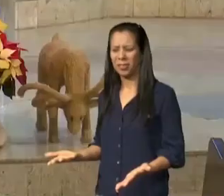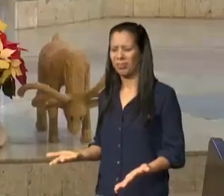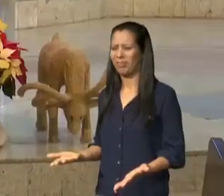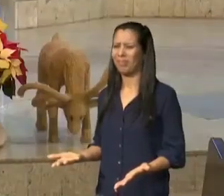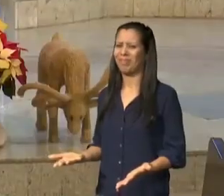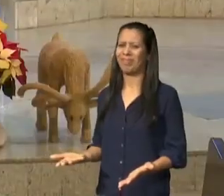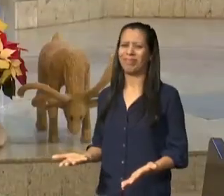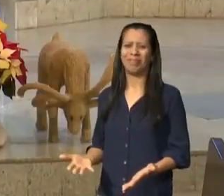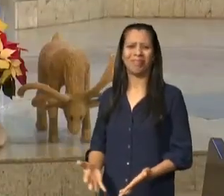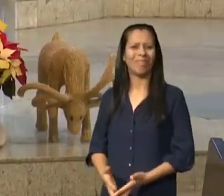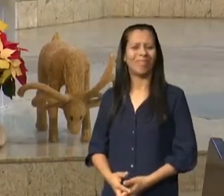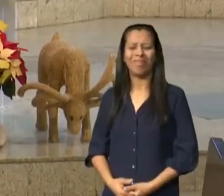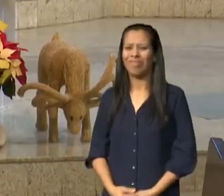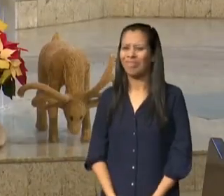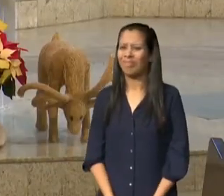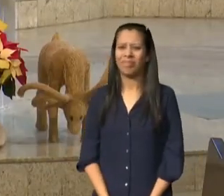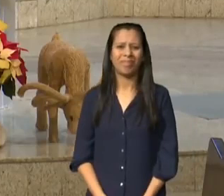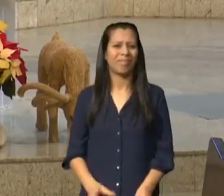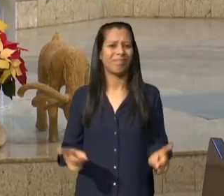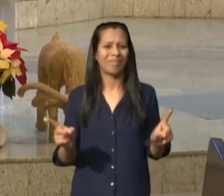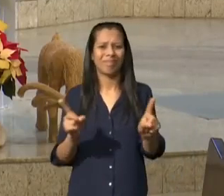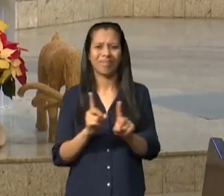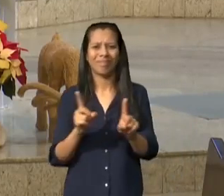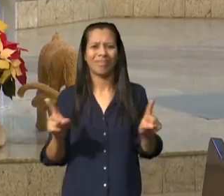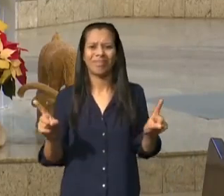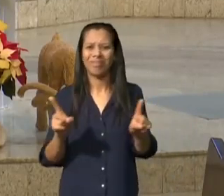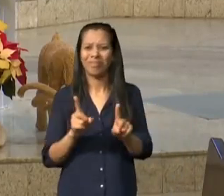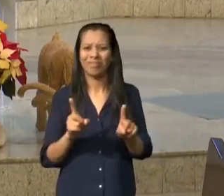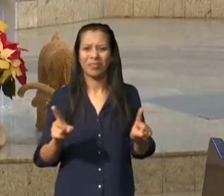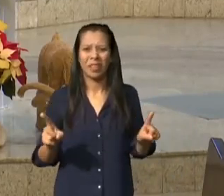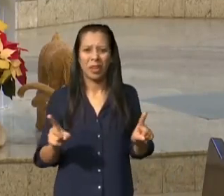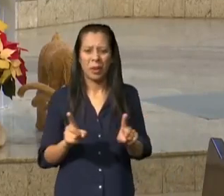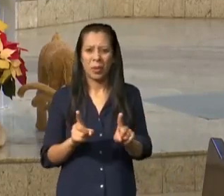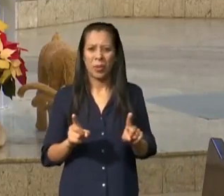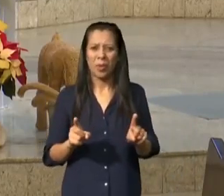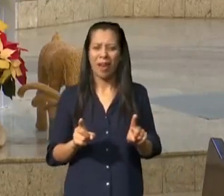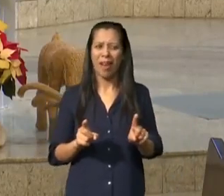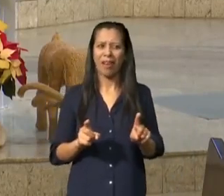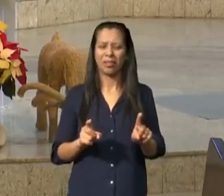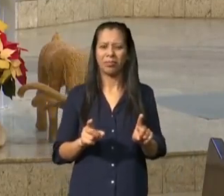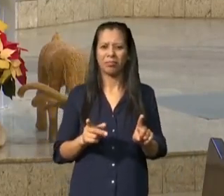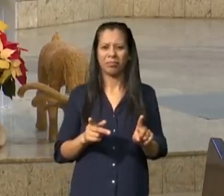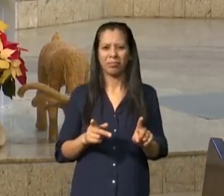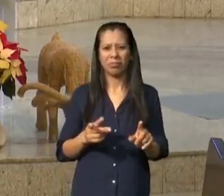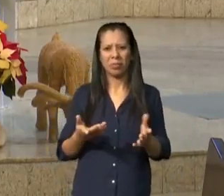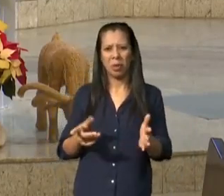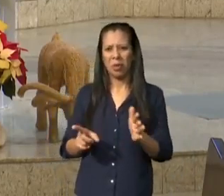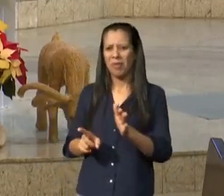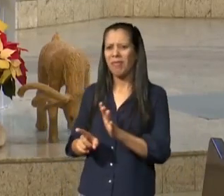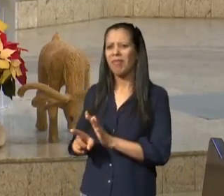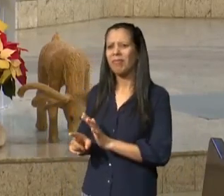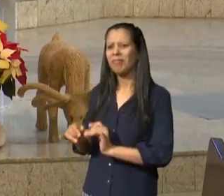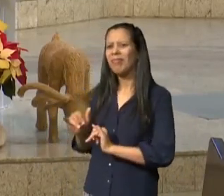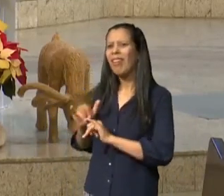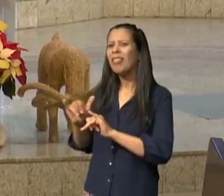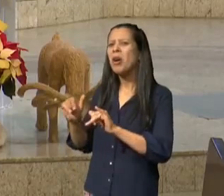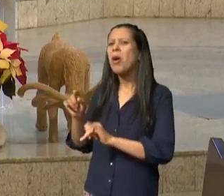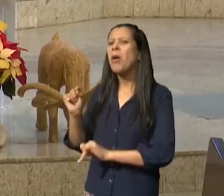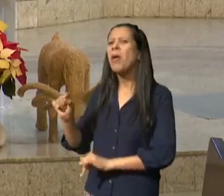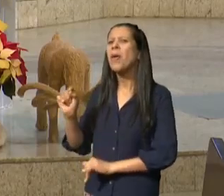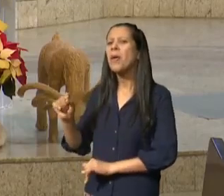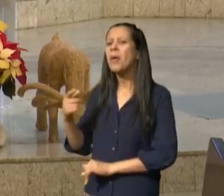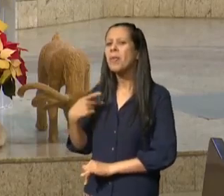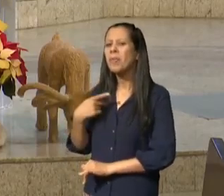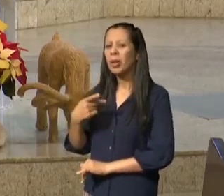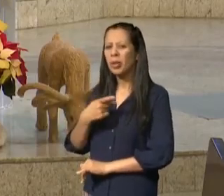não pastor mas isso não acontece em nossos dias talvez não desta forma